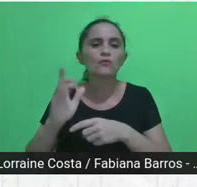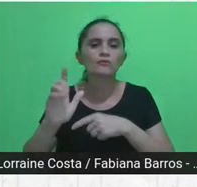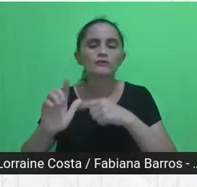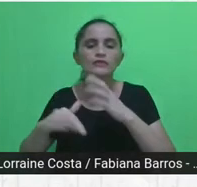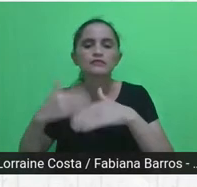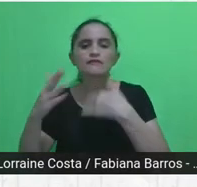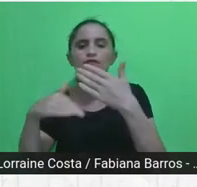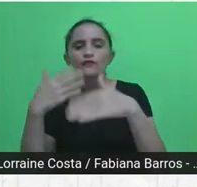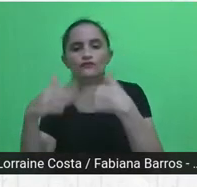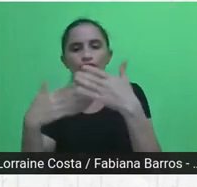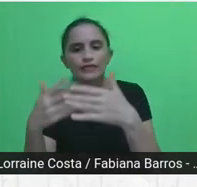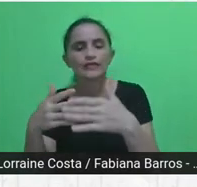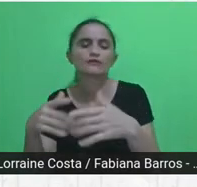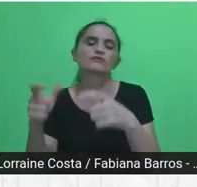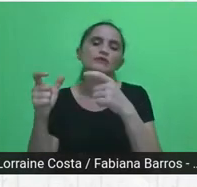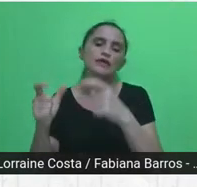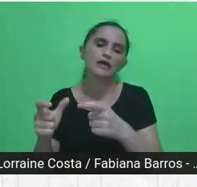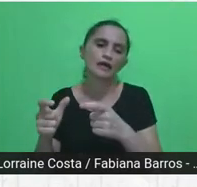formação